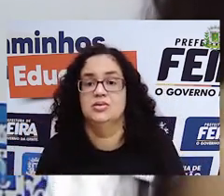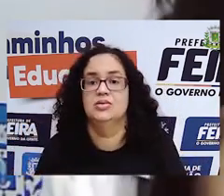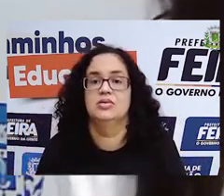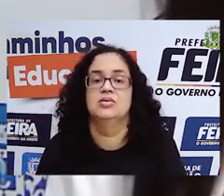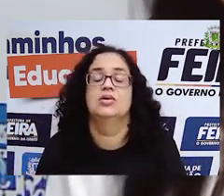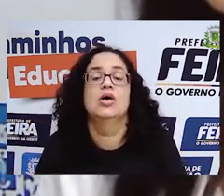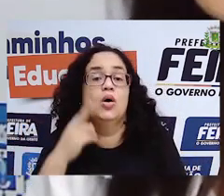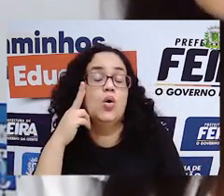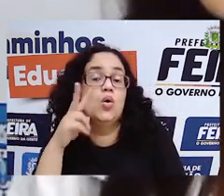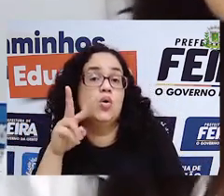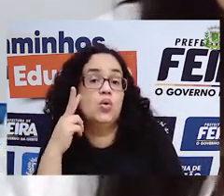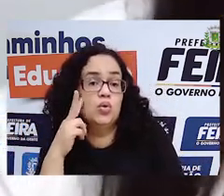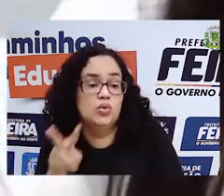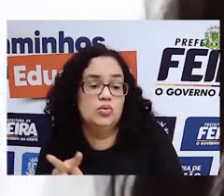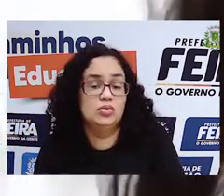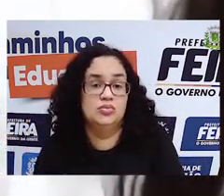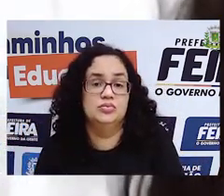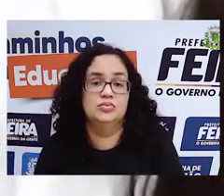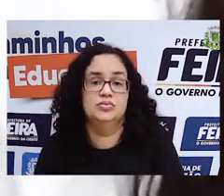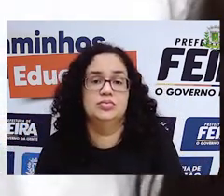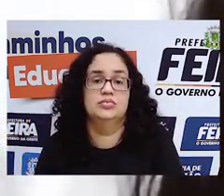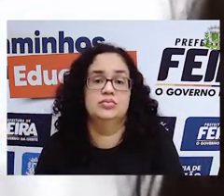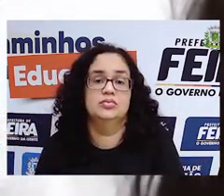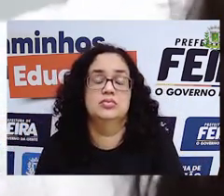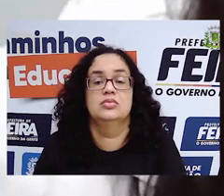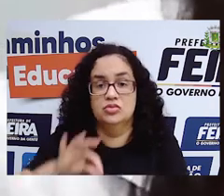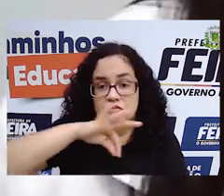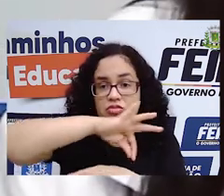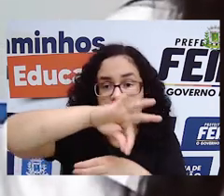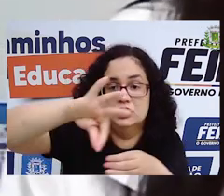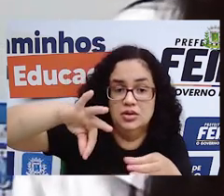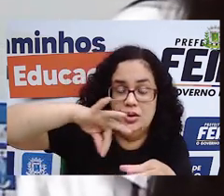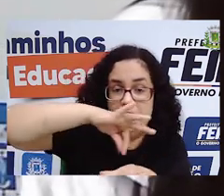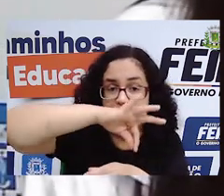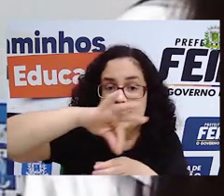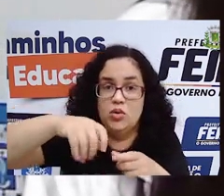Tá vendo? Vou prender aqui com a borrachinha.